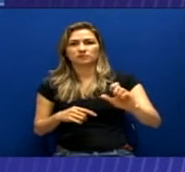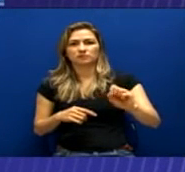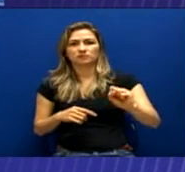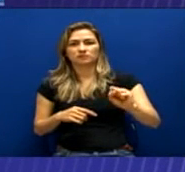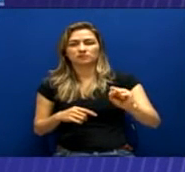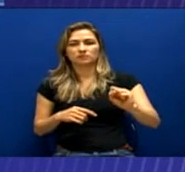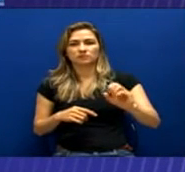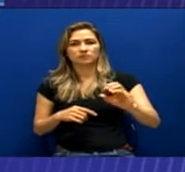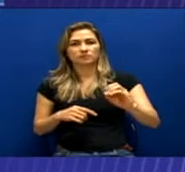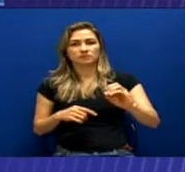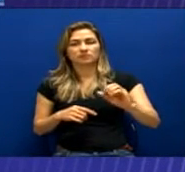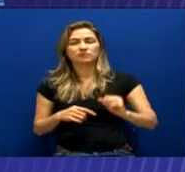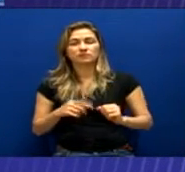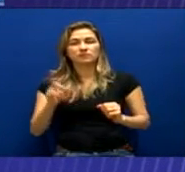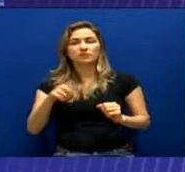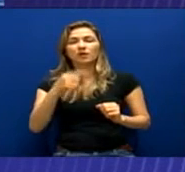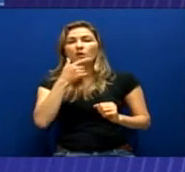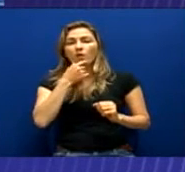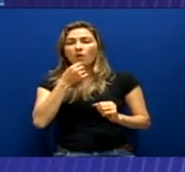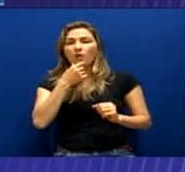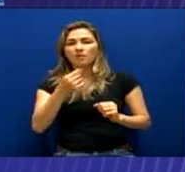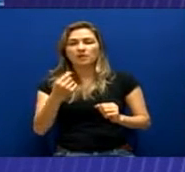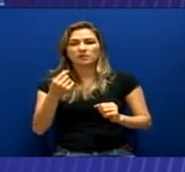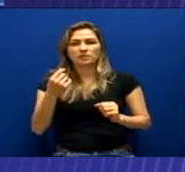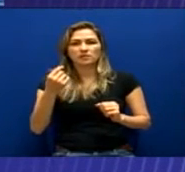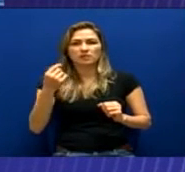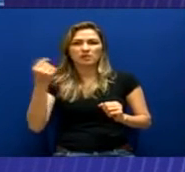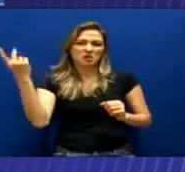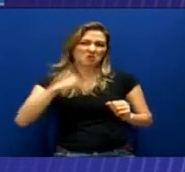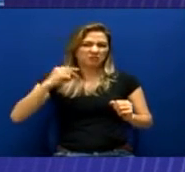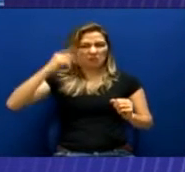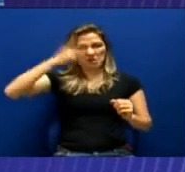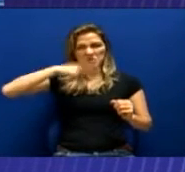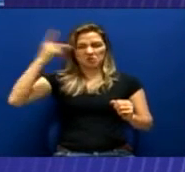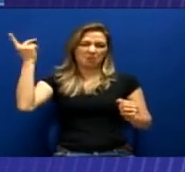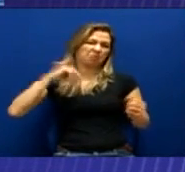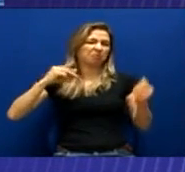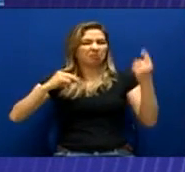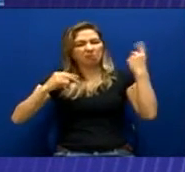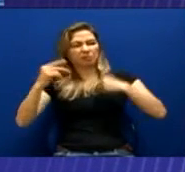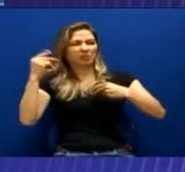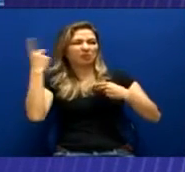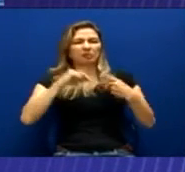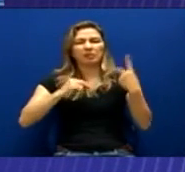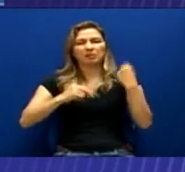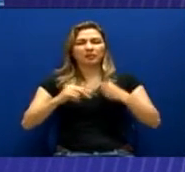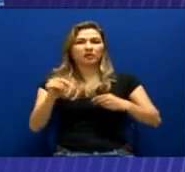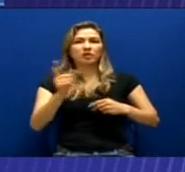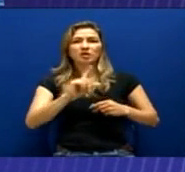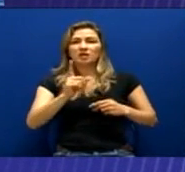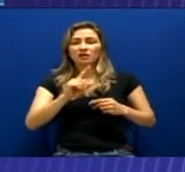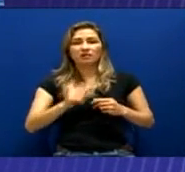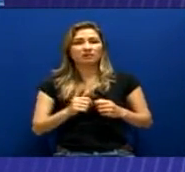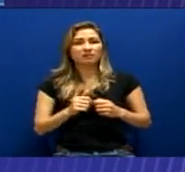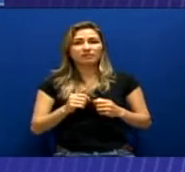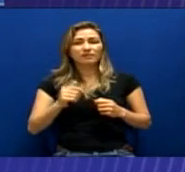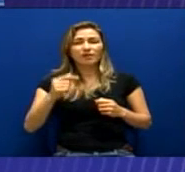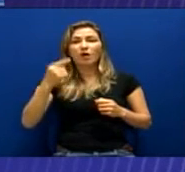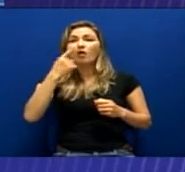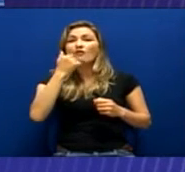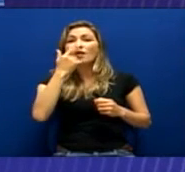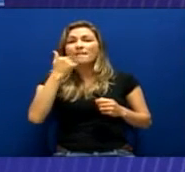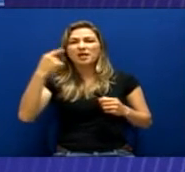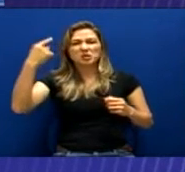isso aí não é autoflagelação, isso aí não é uma briga no momento íntimo entre casais,